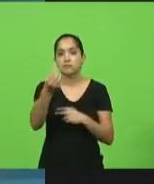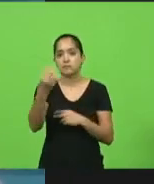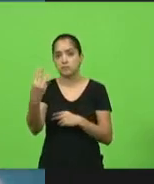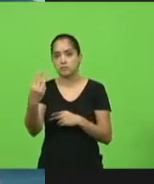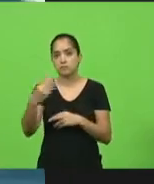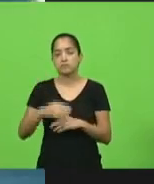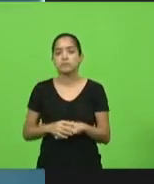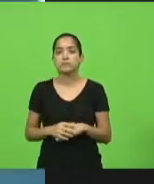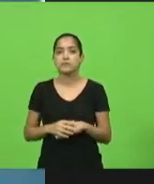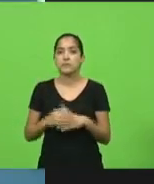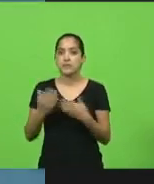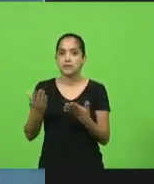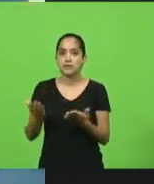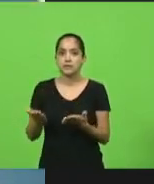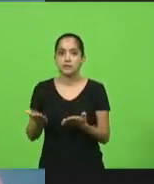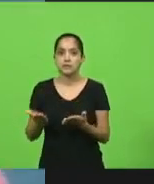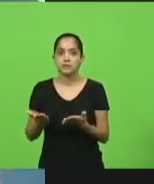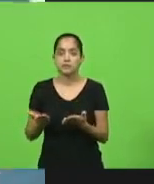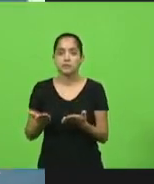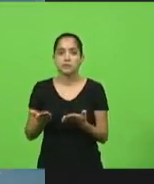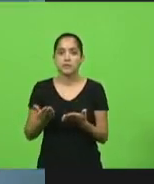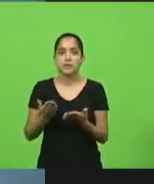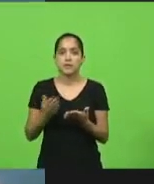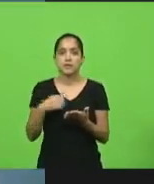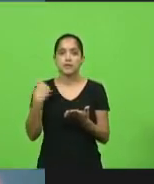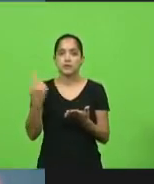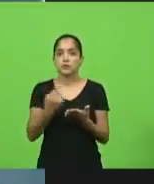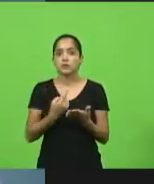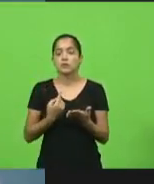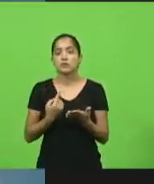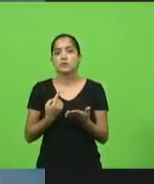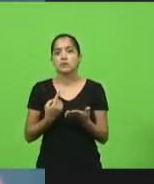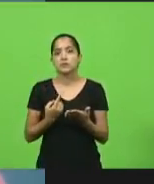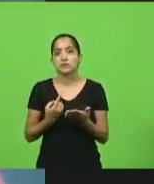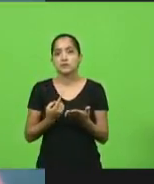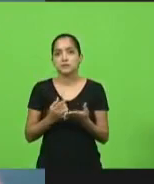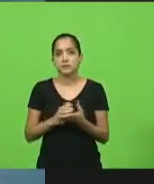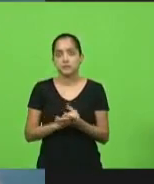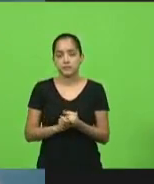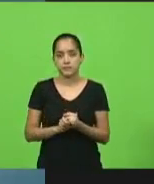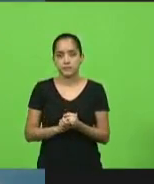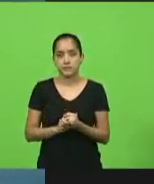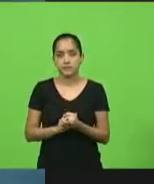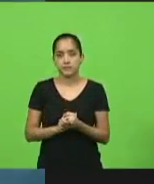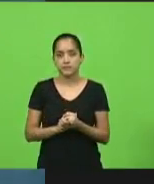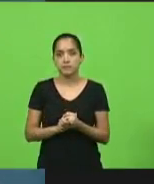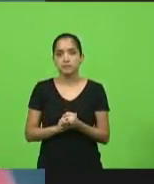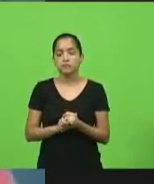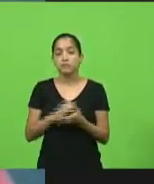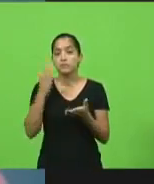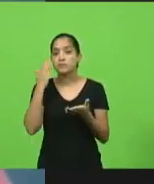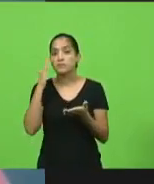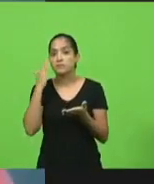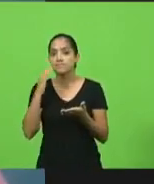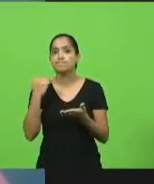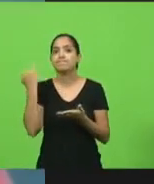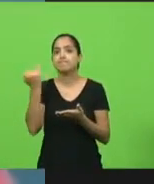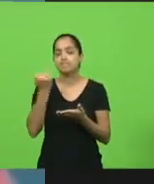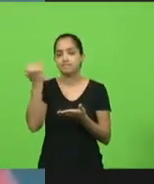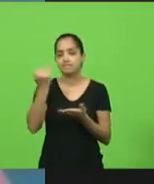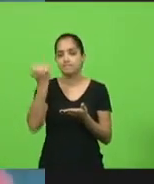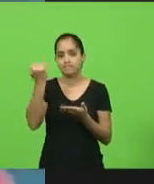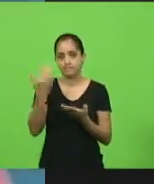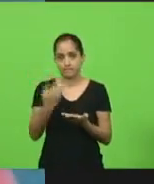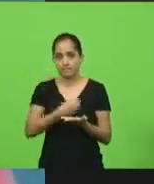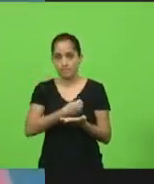Então, nós entendemos que é importante a